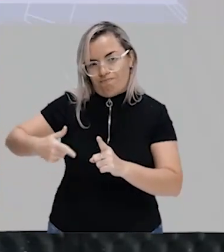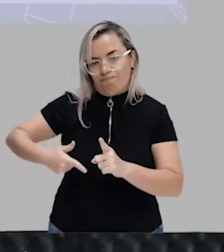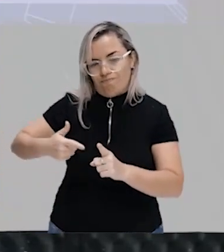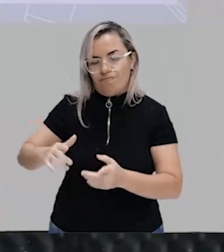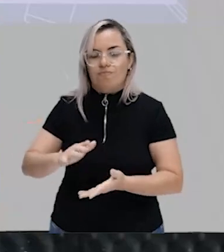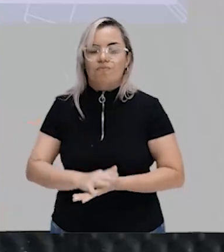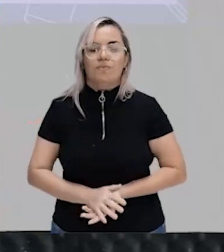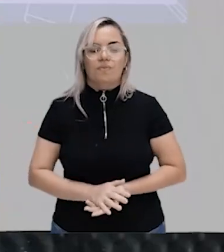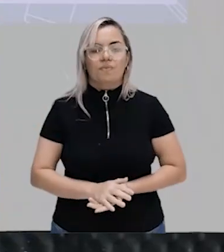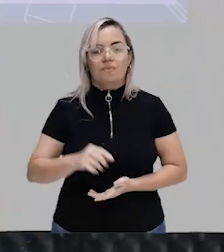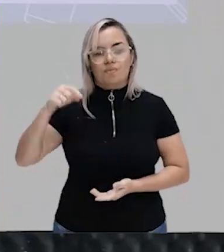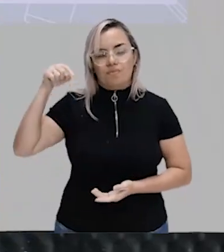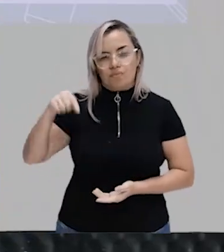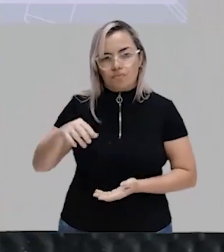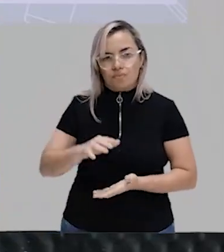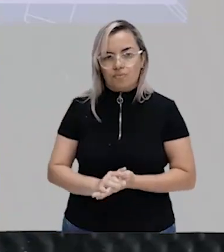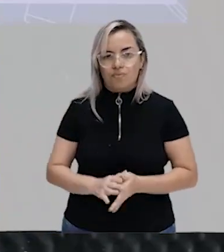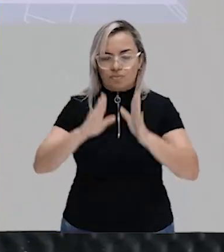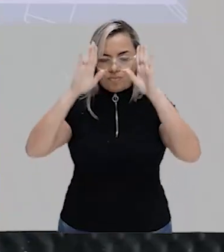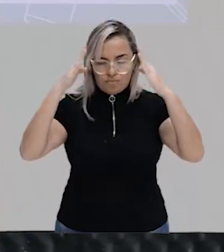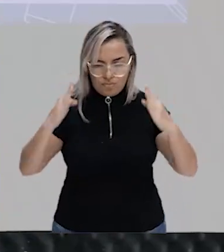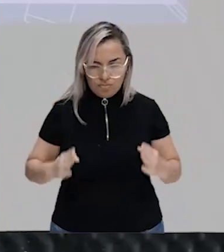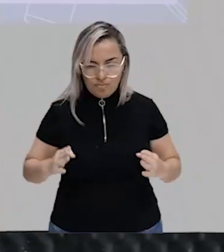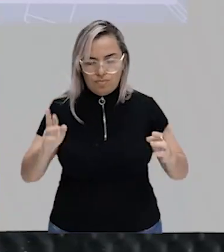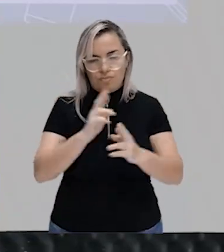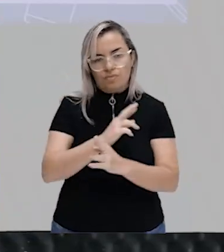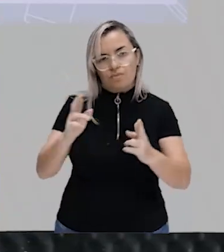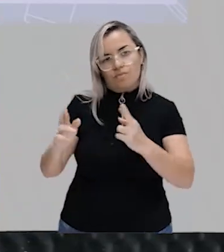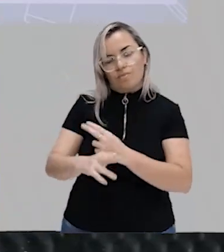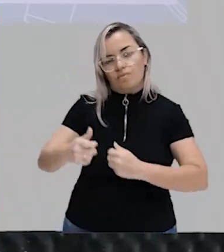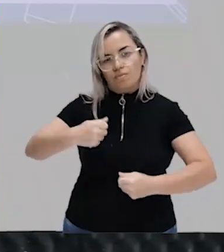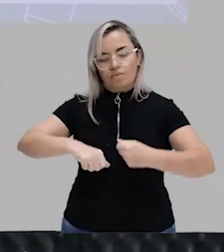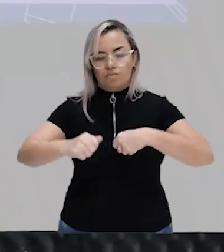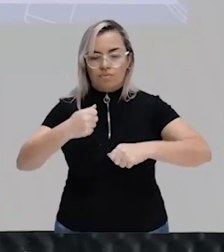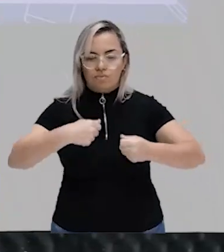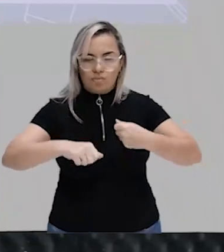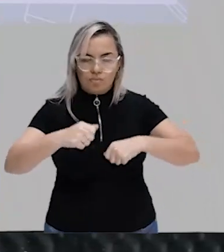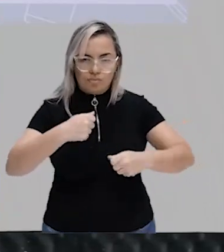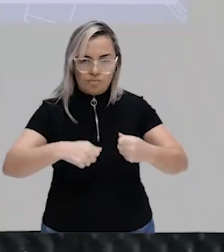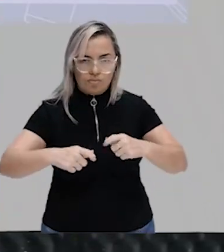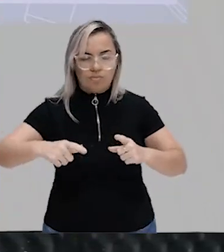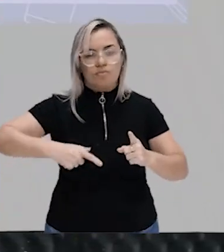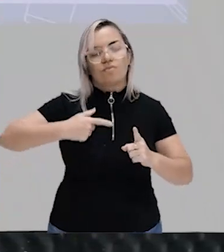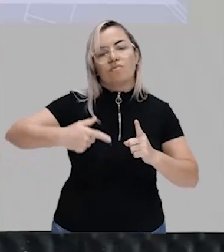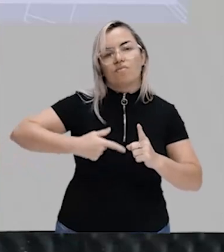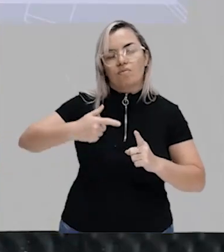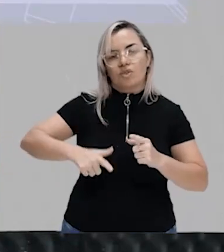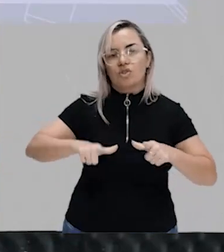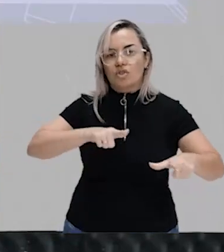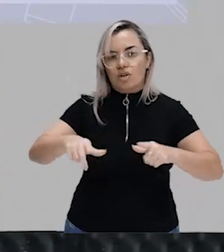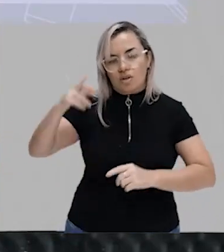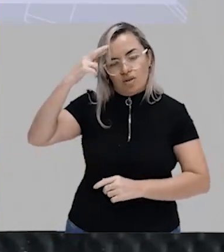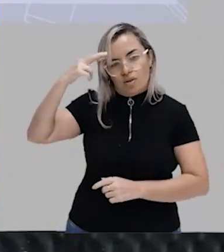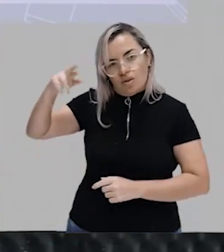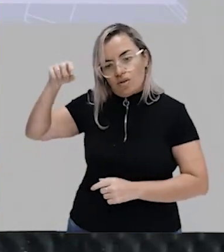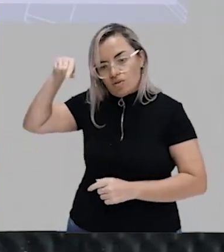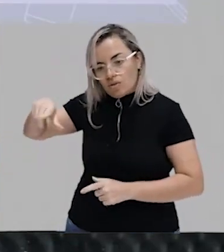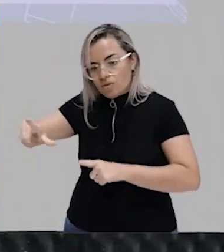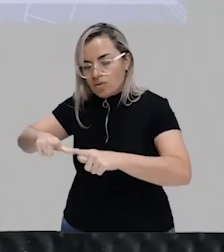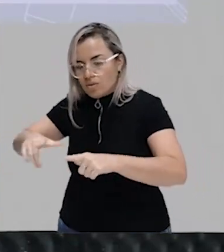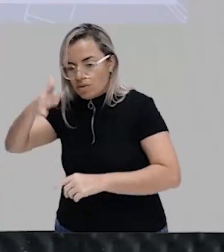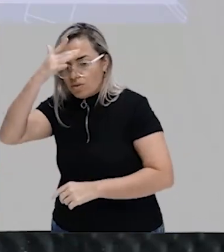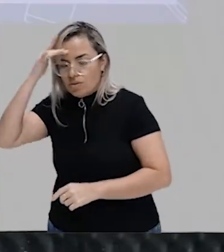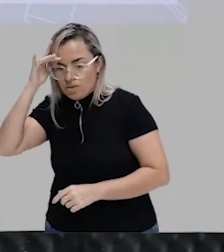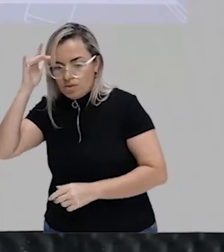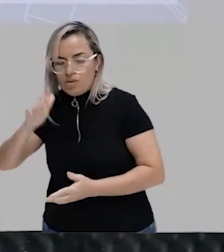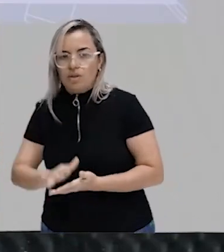É pela análise das relações econômicas, das relações de produção e de trabalho que Marx entende